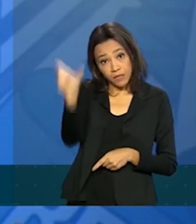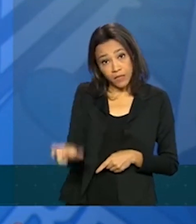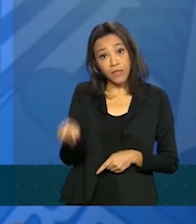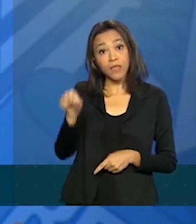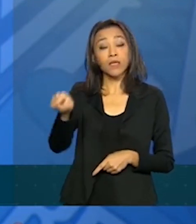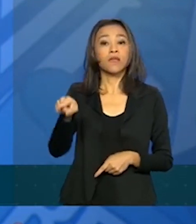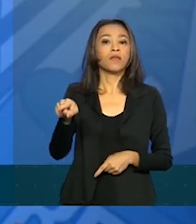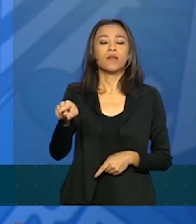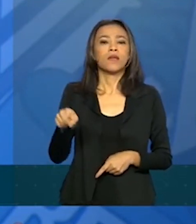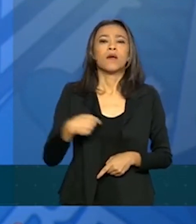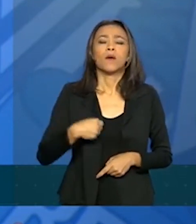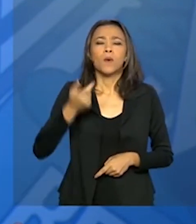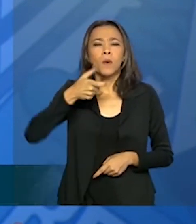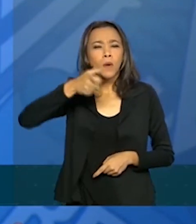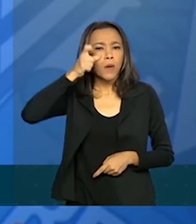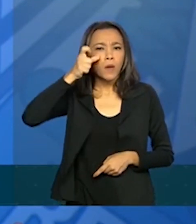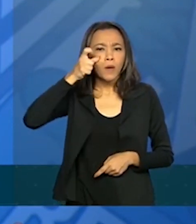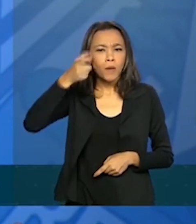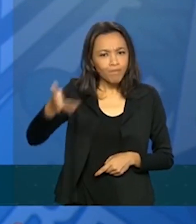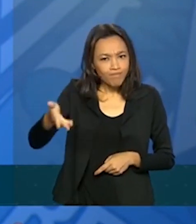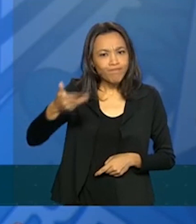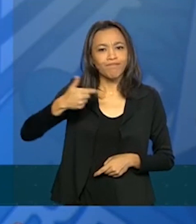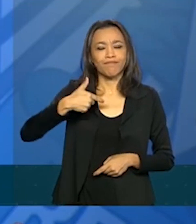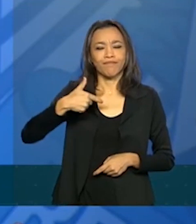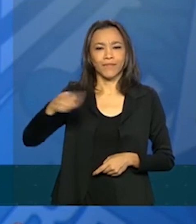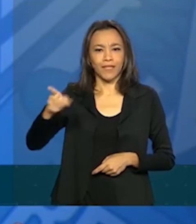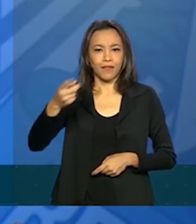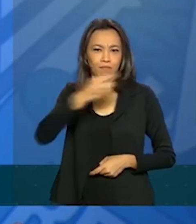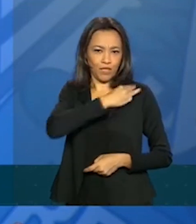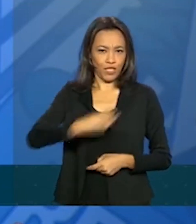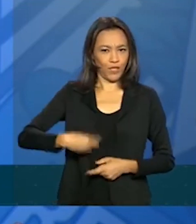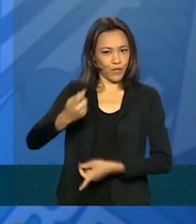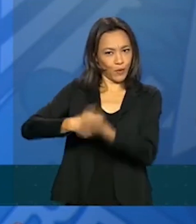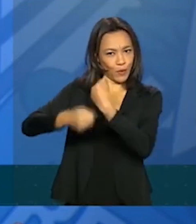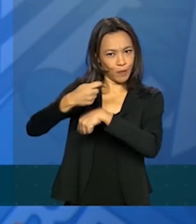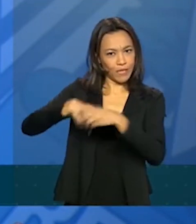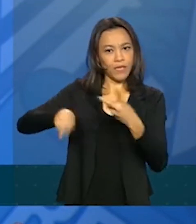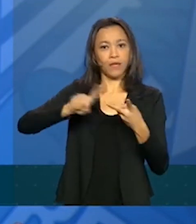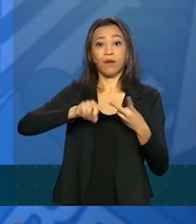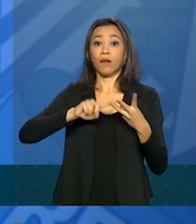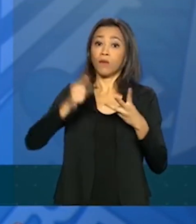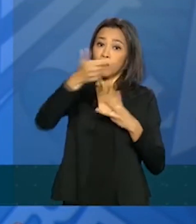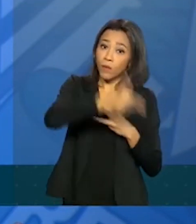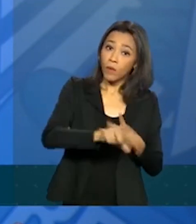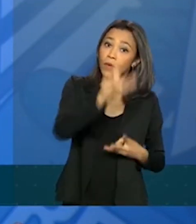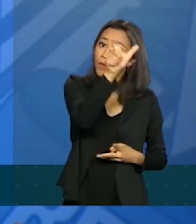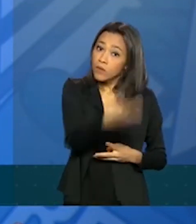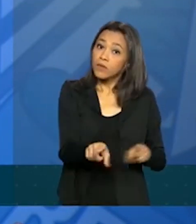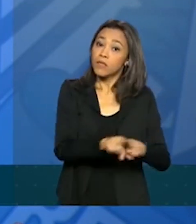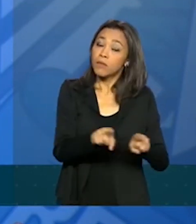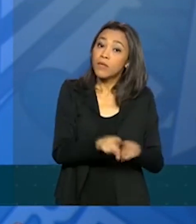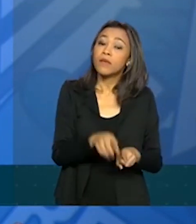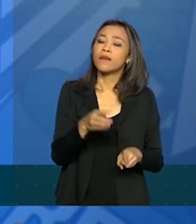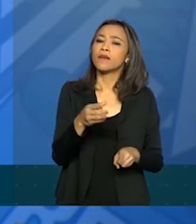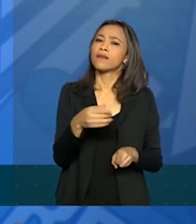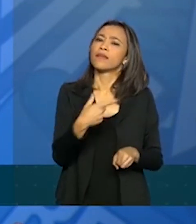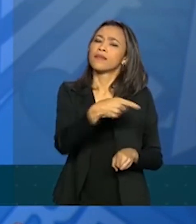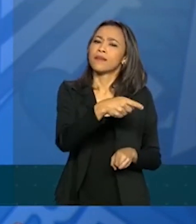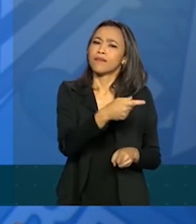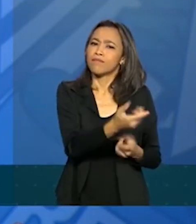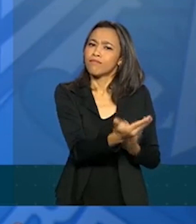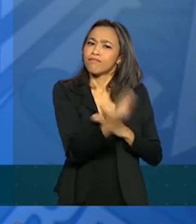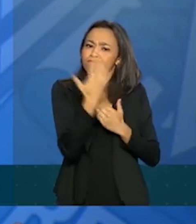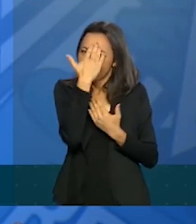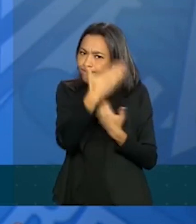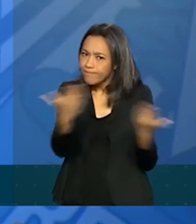a todo o grupo da cidadania, representado pelo ministro Onyx, Dataprev, pelo Canullo. Tem sido um momento muito intenso